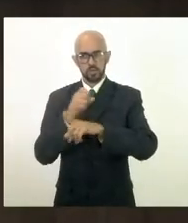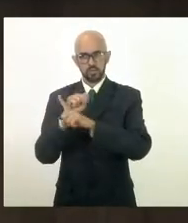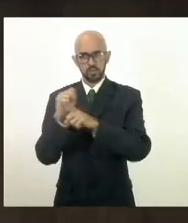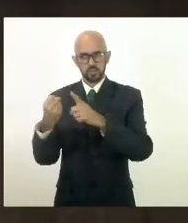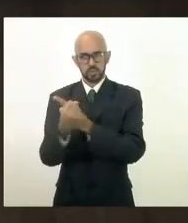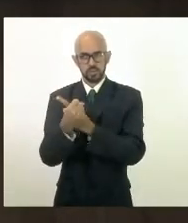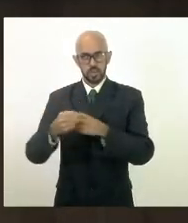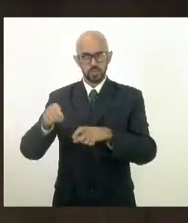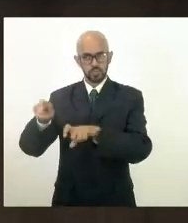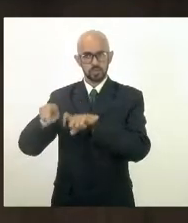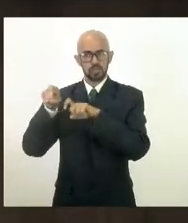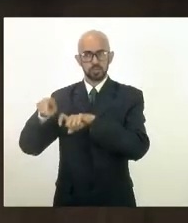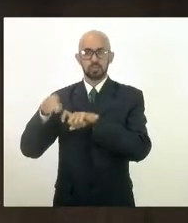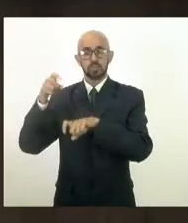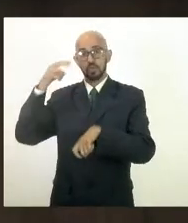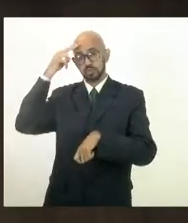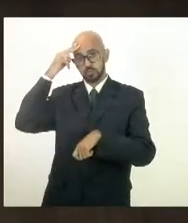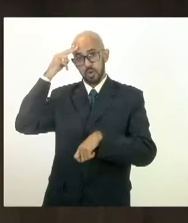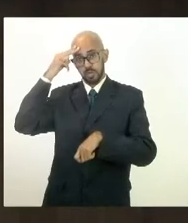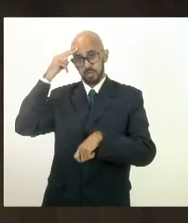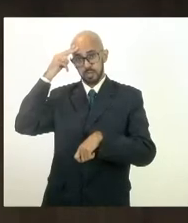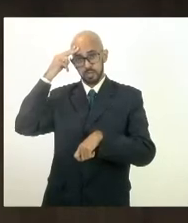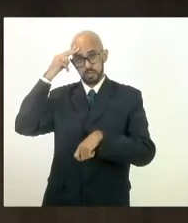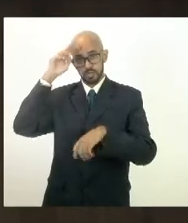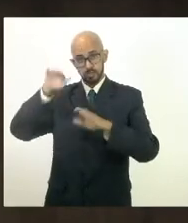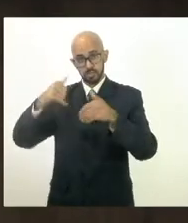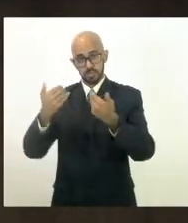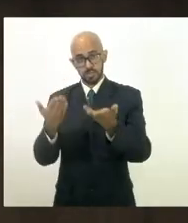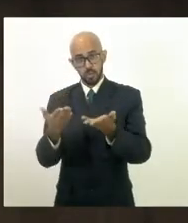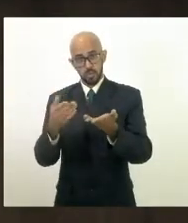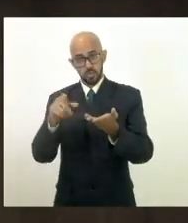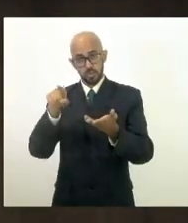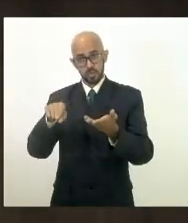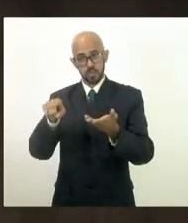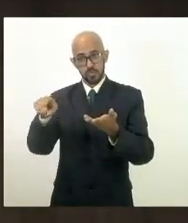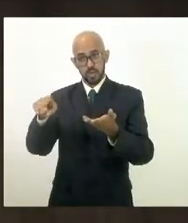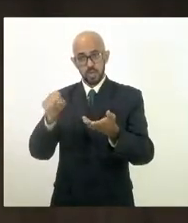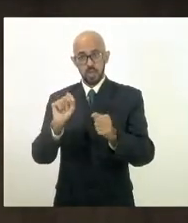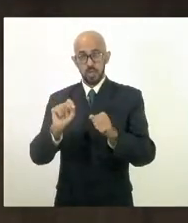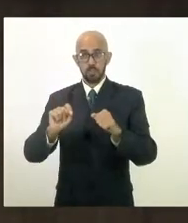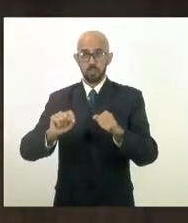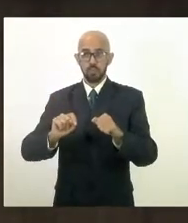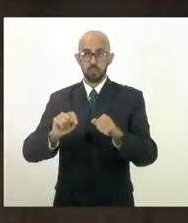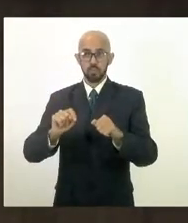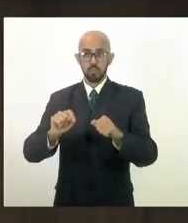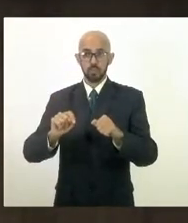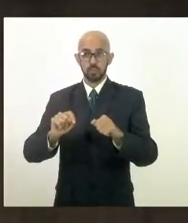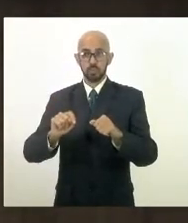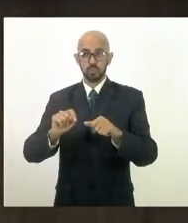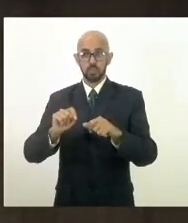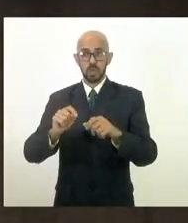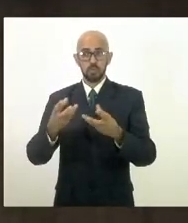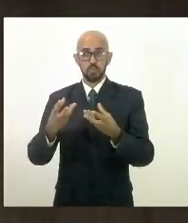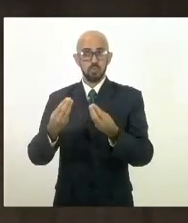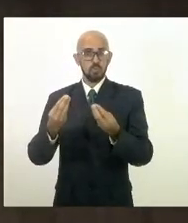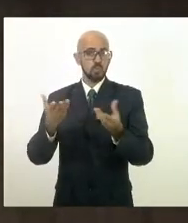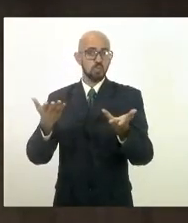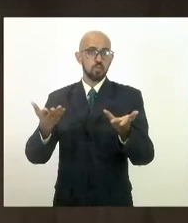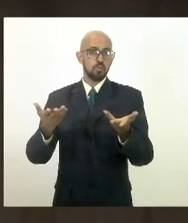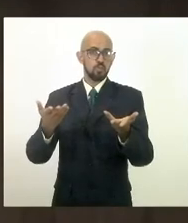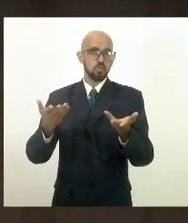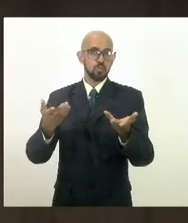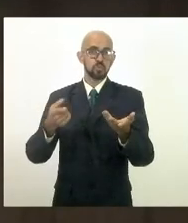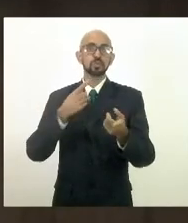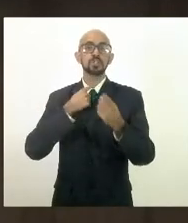do interior sonha anos então seria muita temeridade senhor presidente um